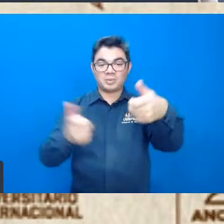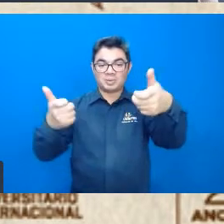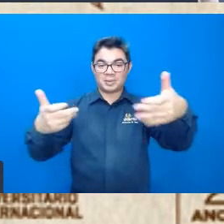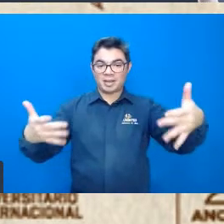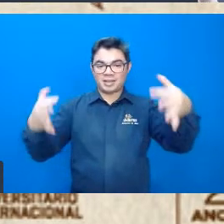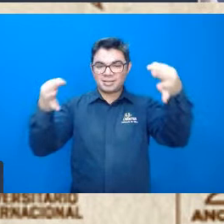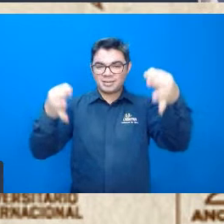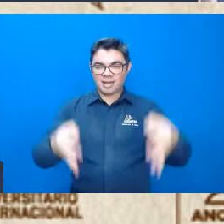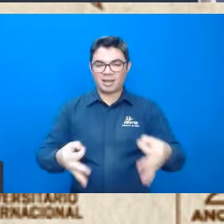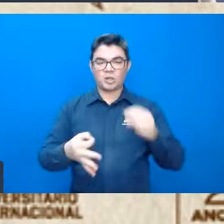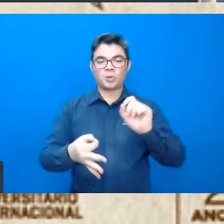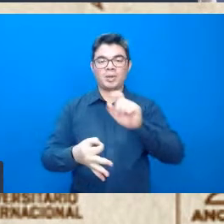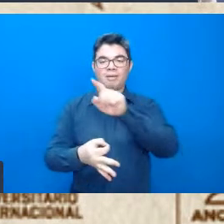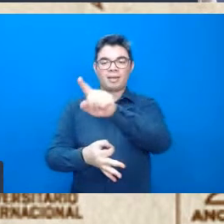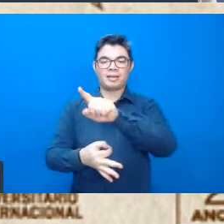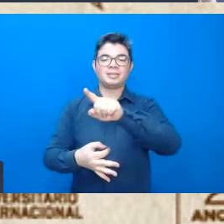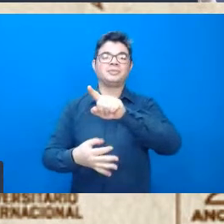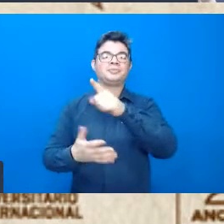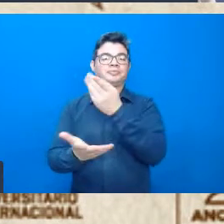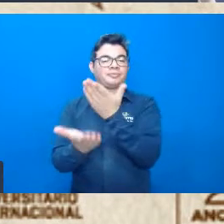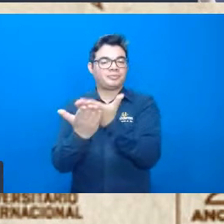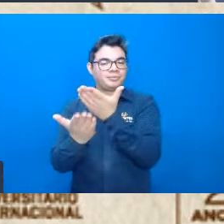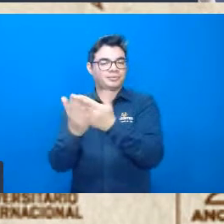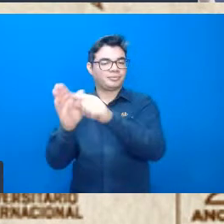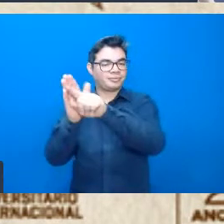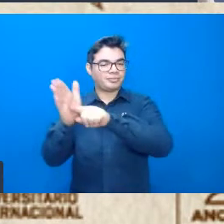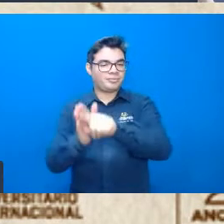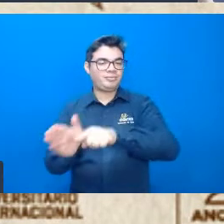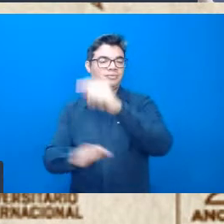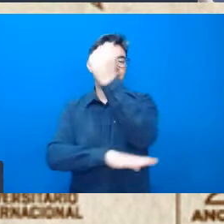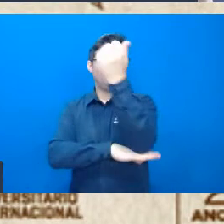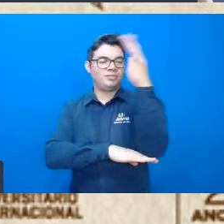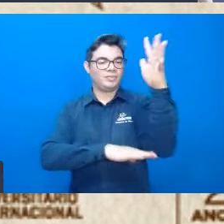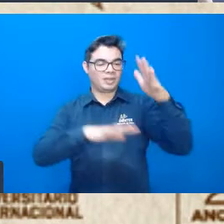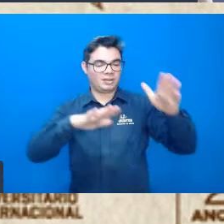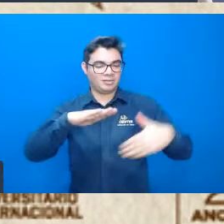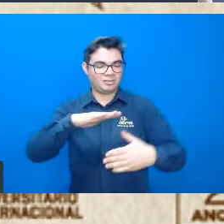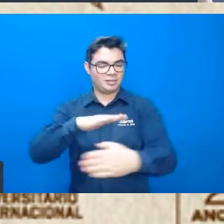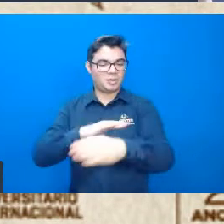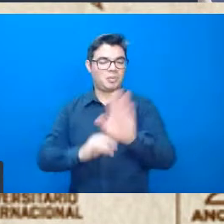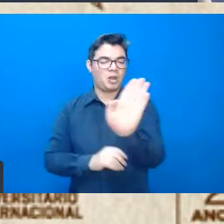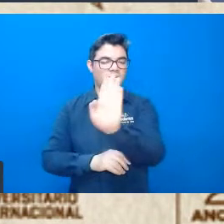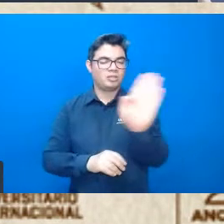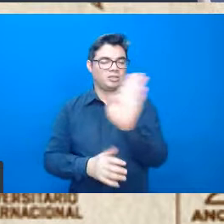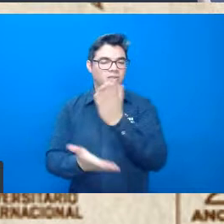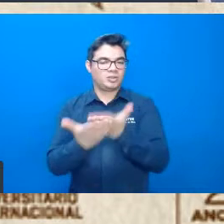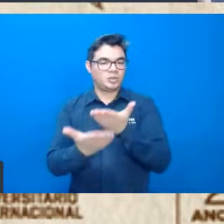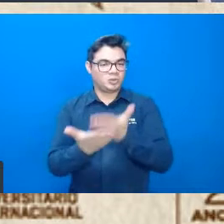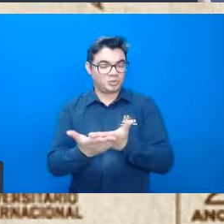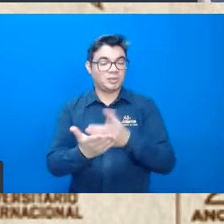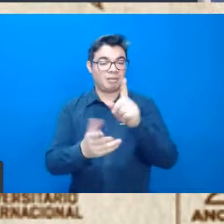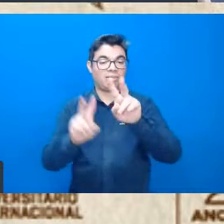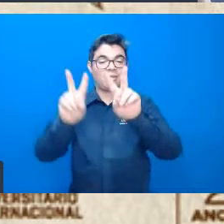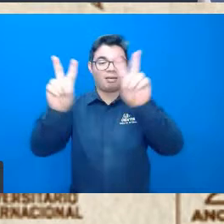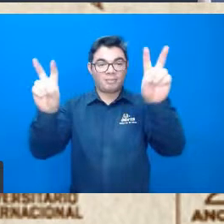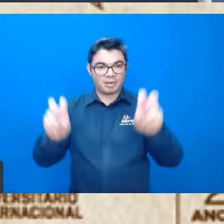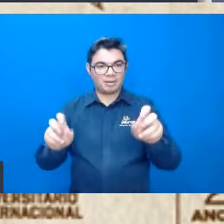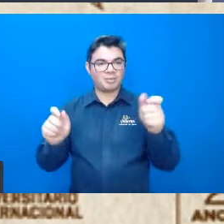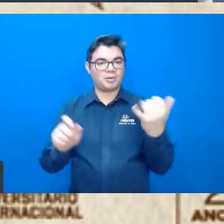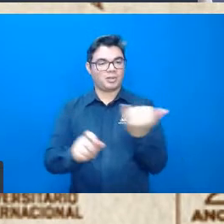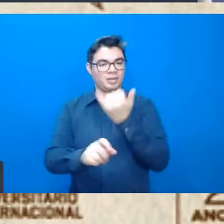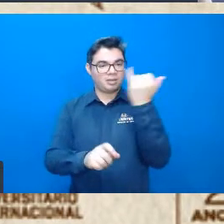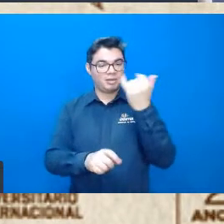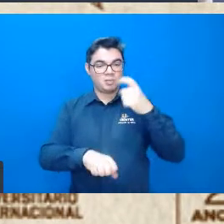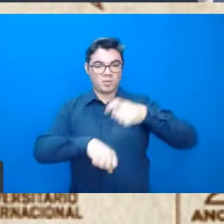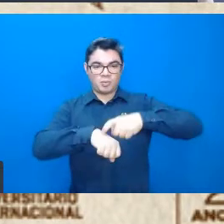certeza, um dos maiores ecólogos e cientistas da área de biológicas. E concordo que o momento é super importante